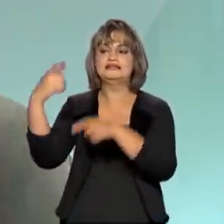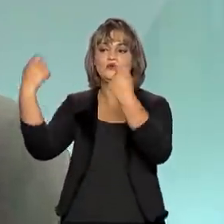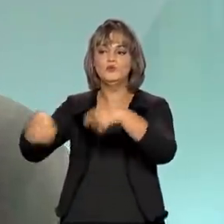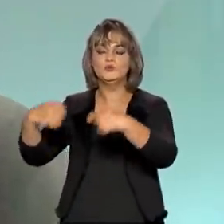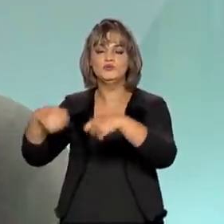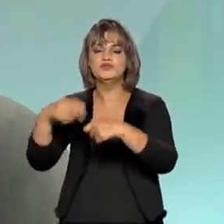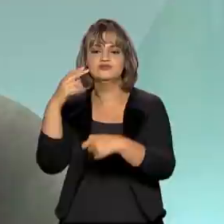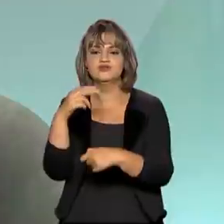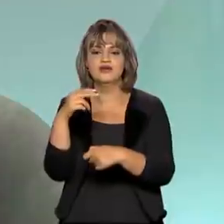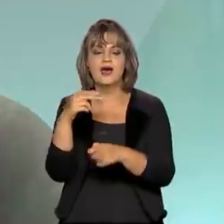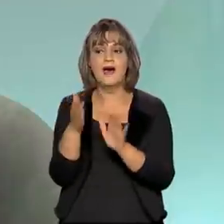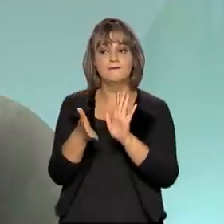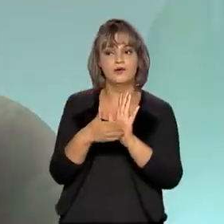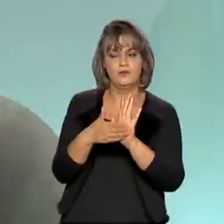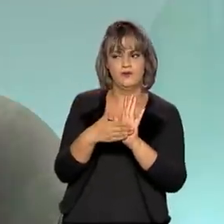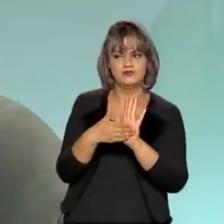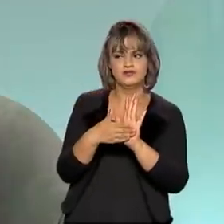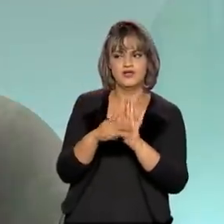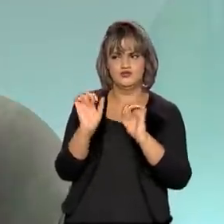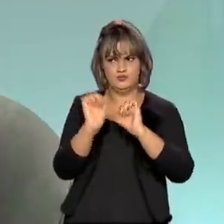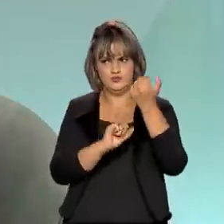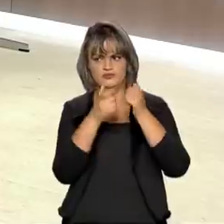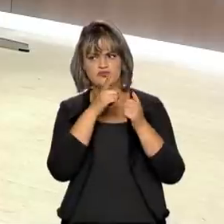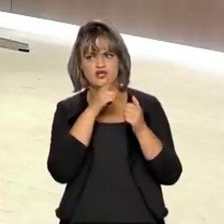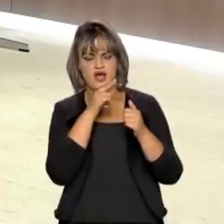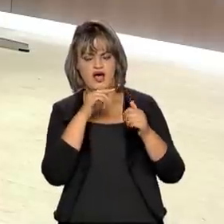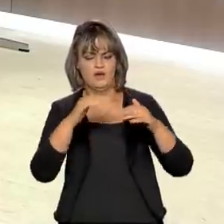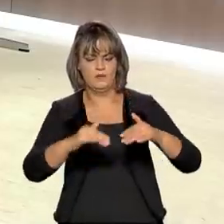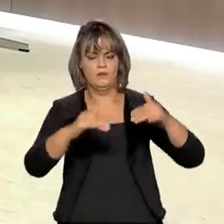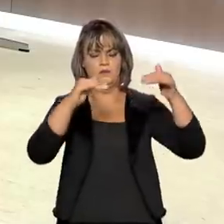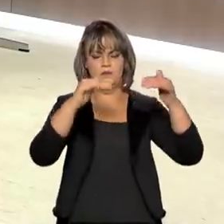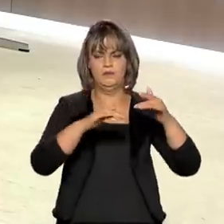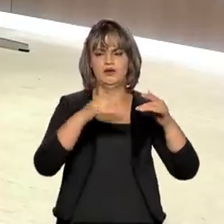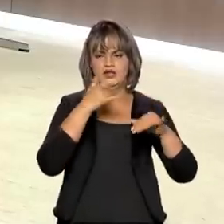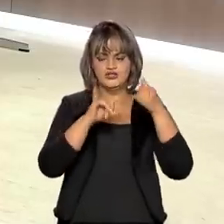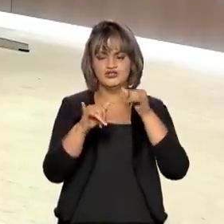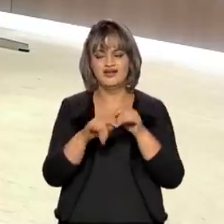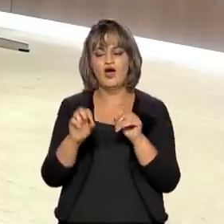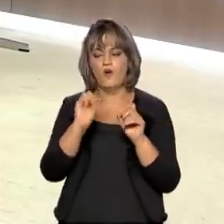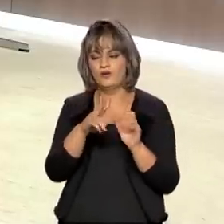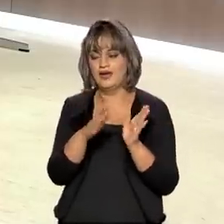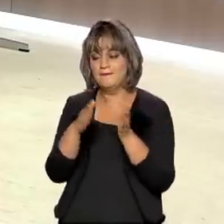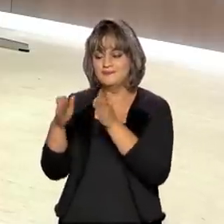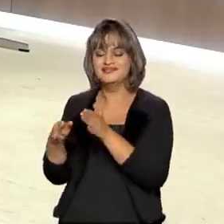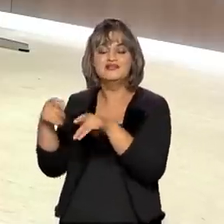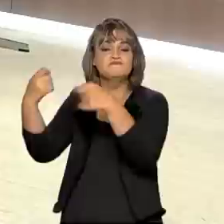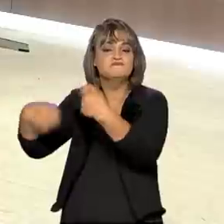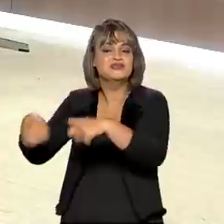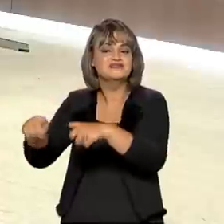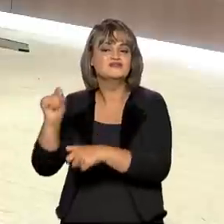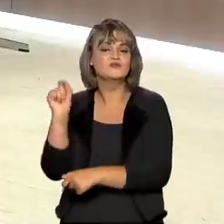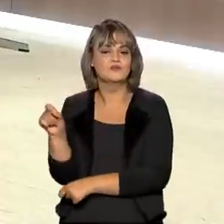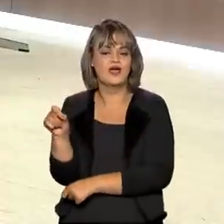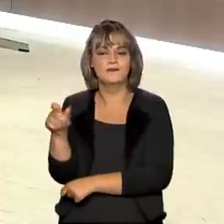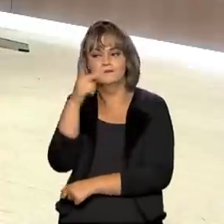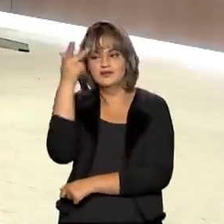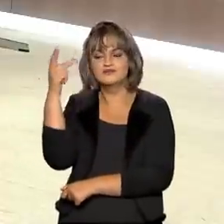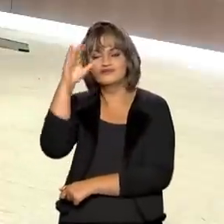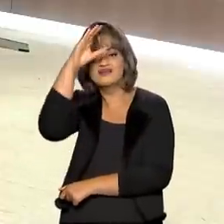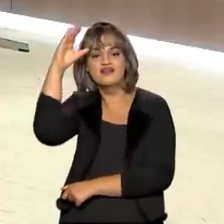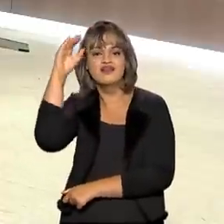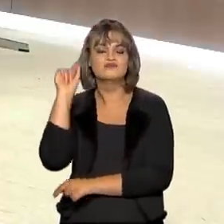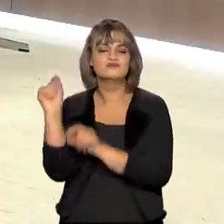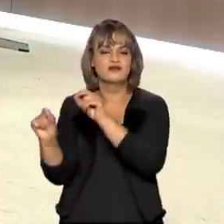Não só da oferta, ter mais geração, ter mais água, mas também trabalhar do lado da demanda, do lado dos consumidores,